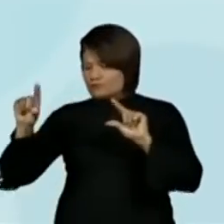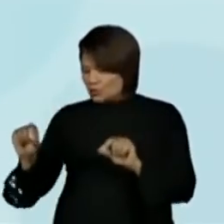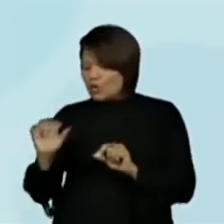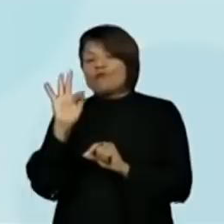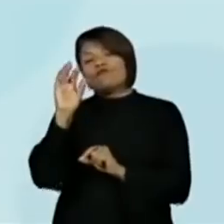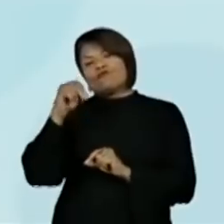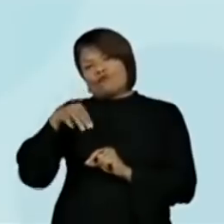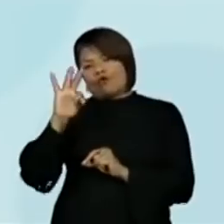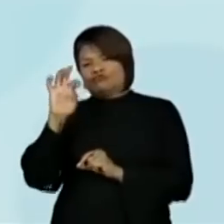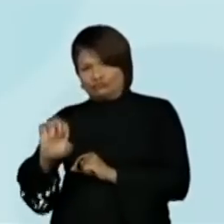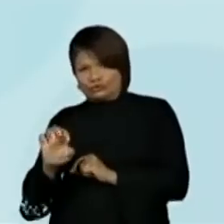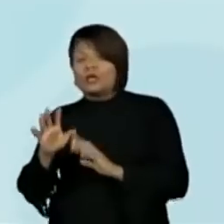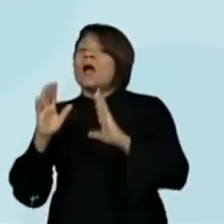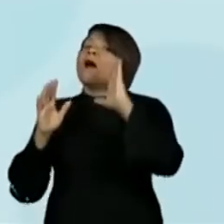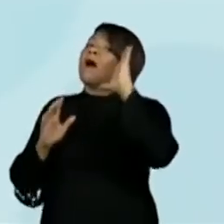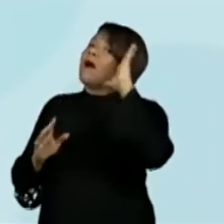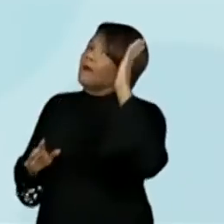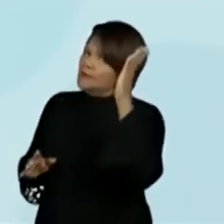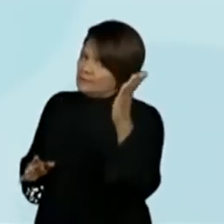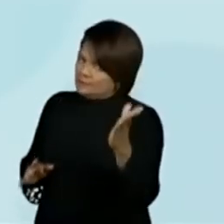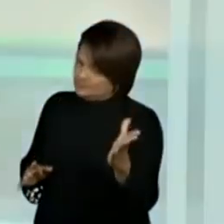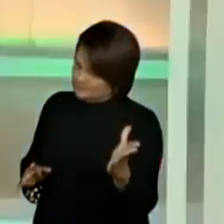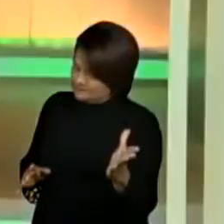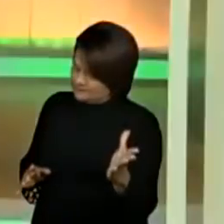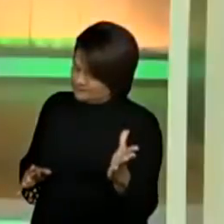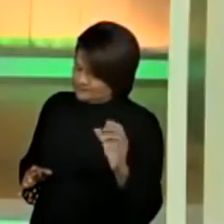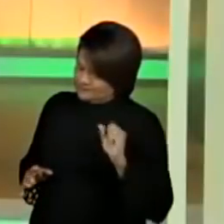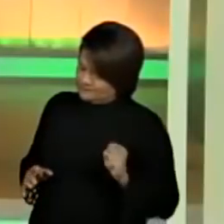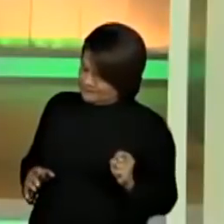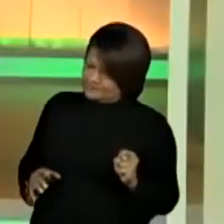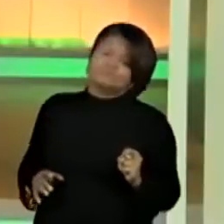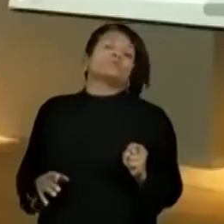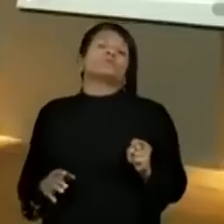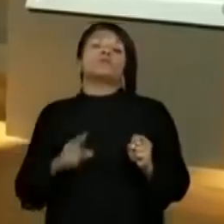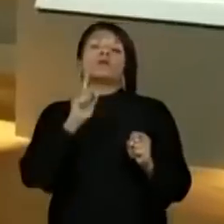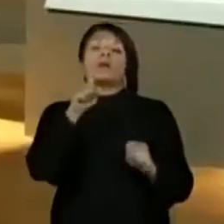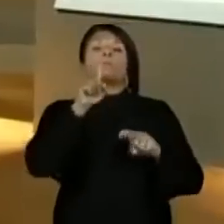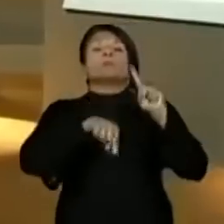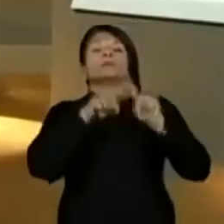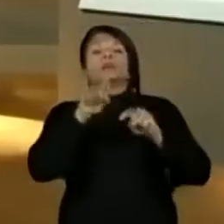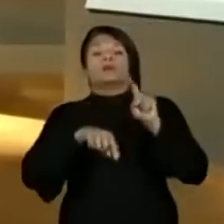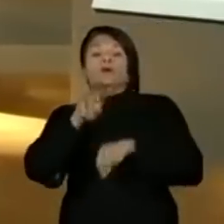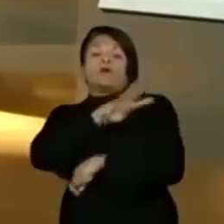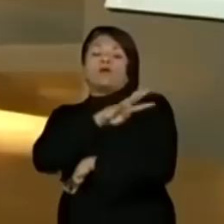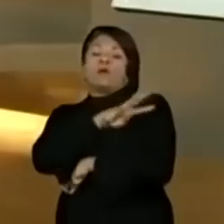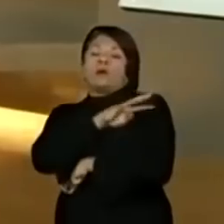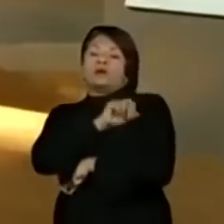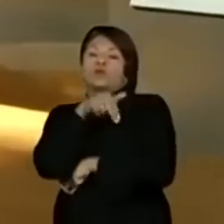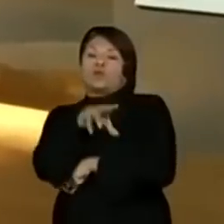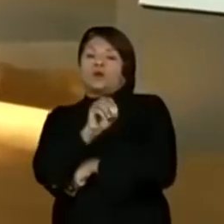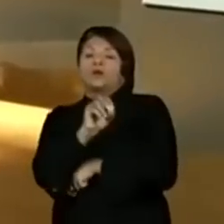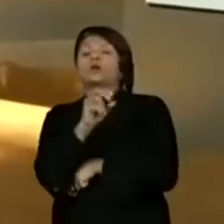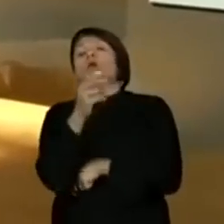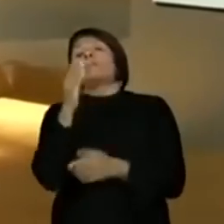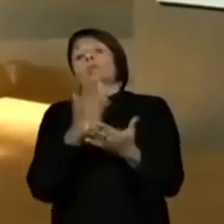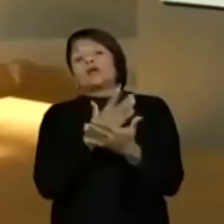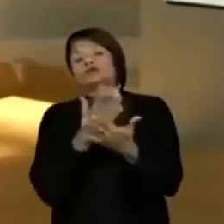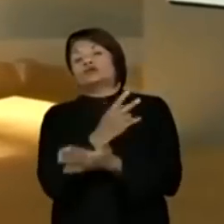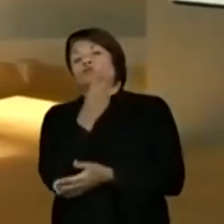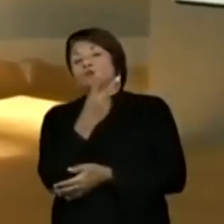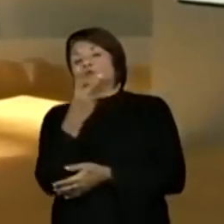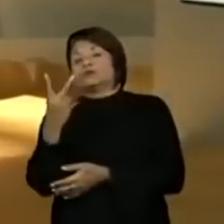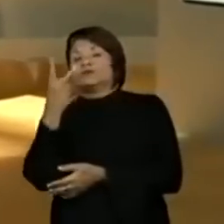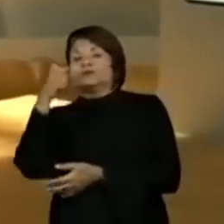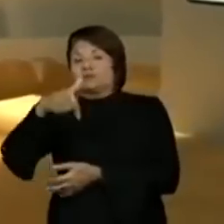extraí. Aliás, material do quarto ano está lá, página 227, o Ler e